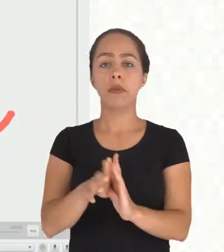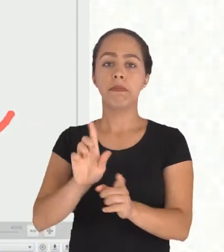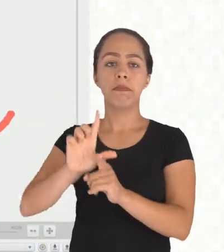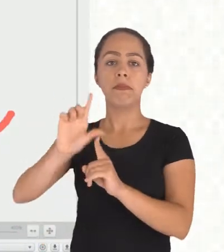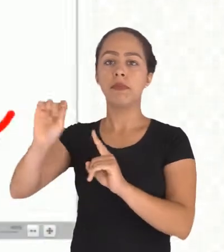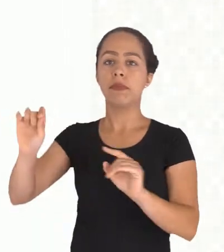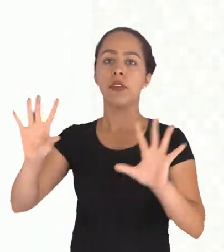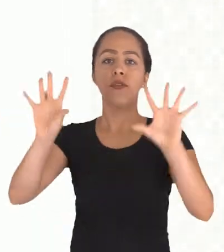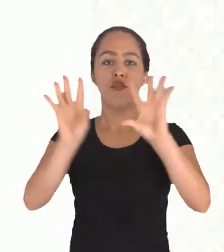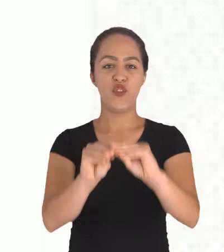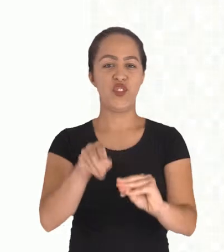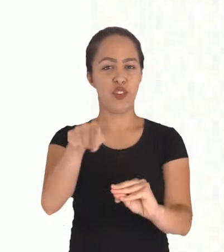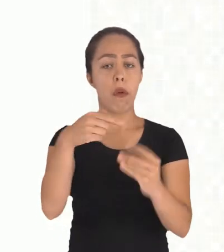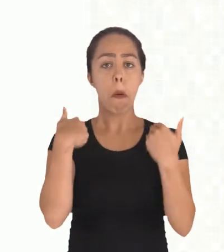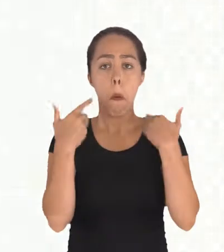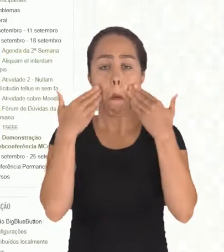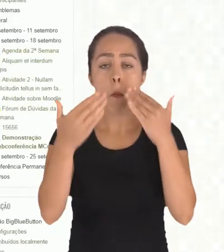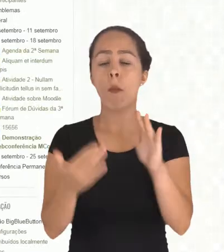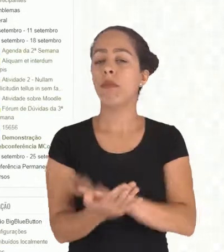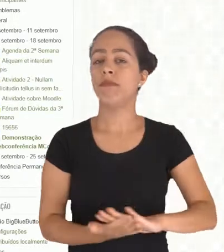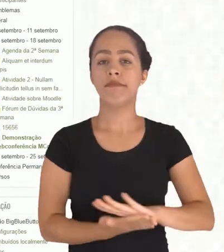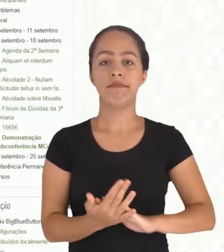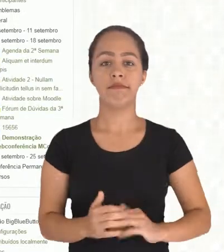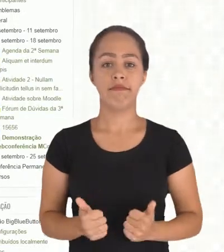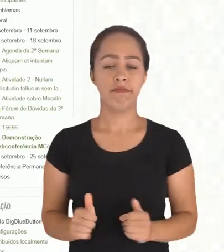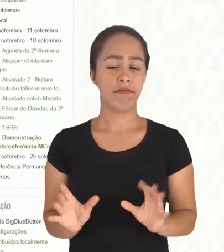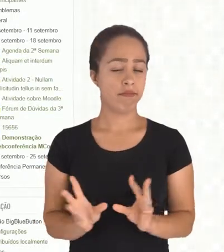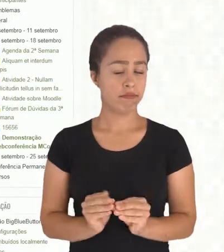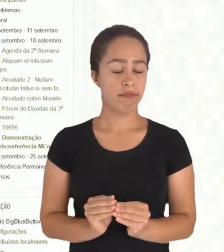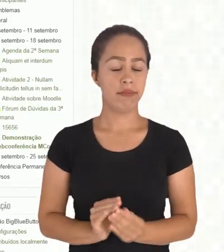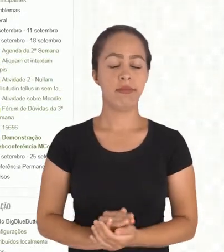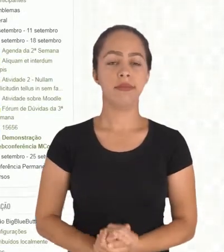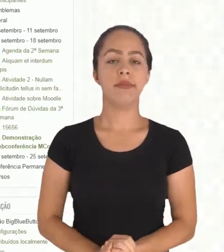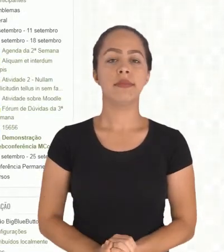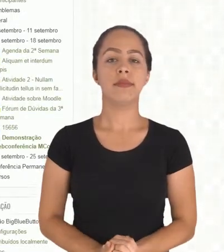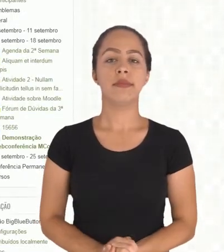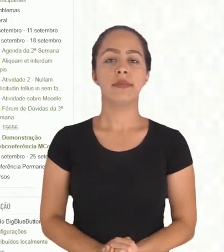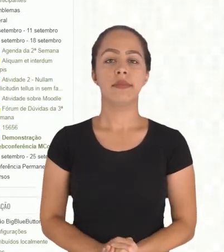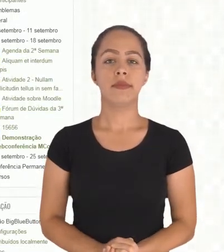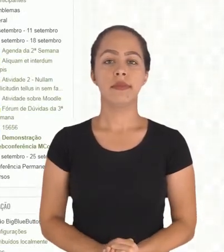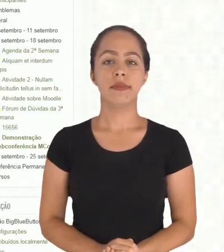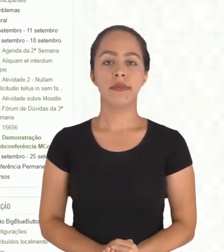sim então eu saio e agora já não estou mais apresentando apresentando até